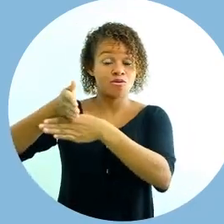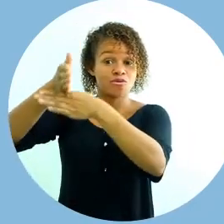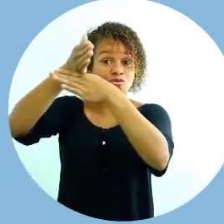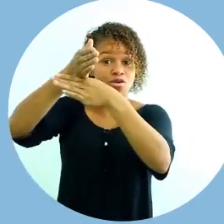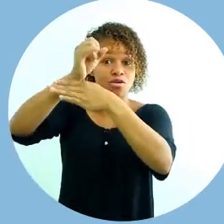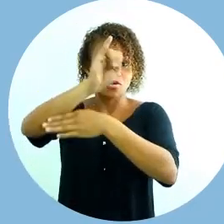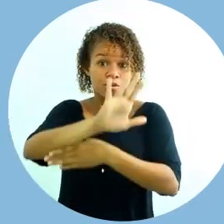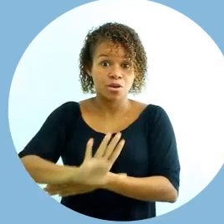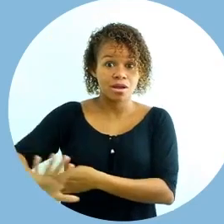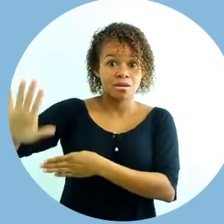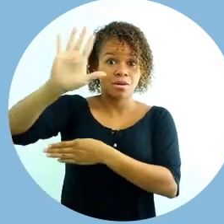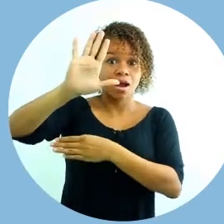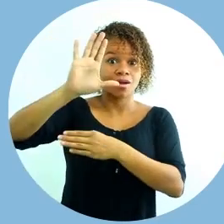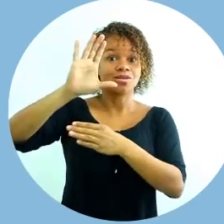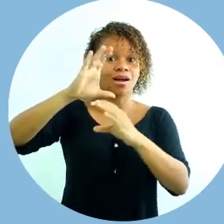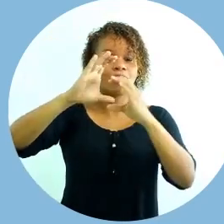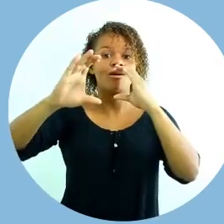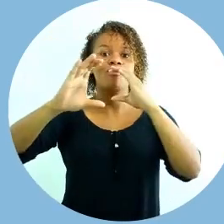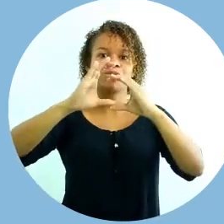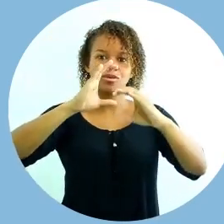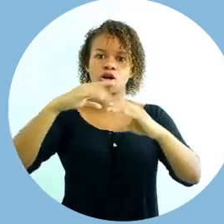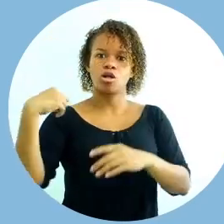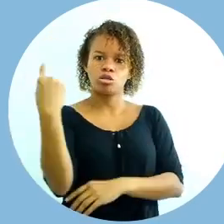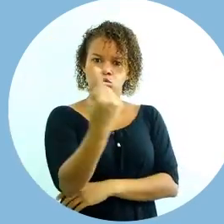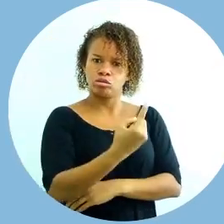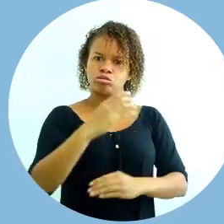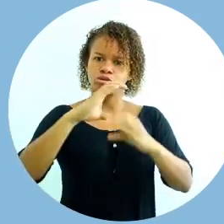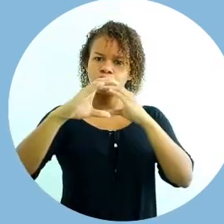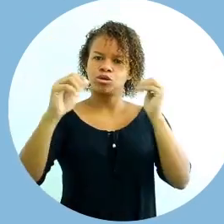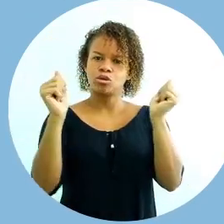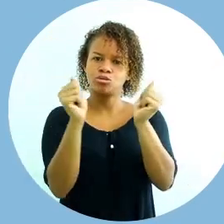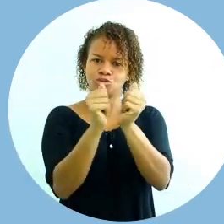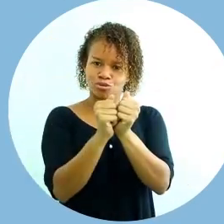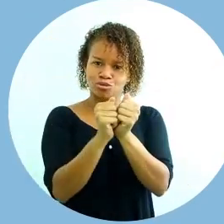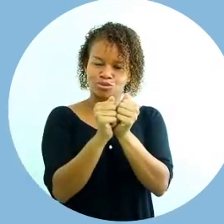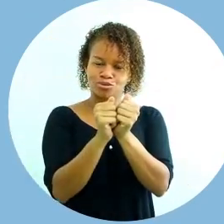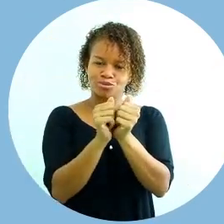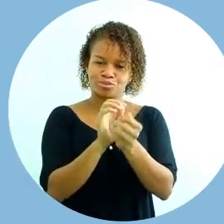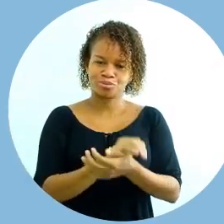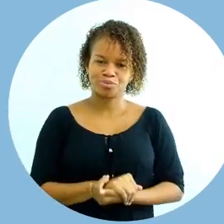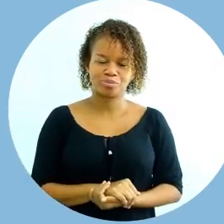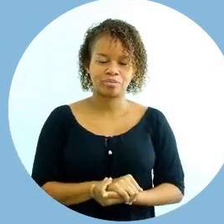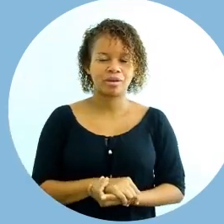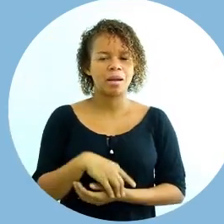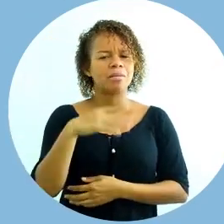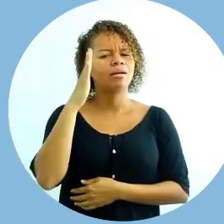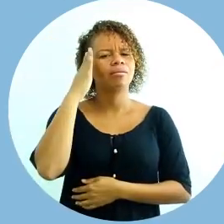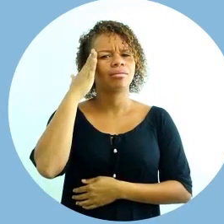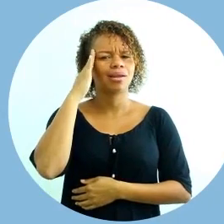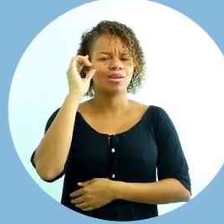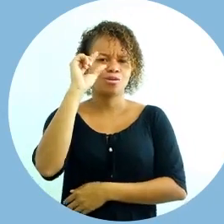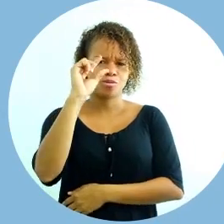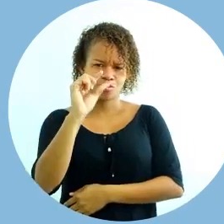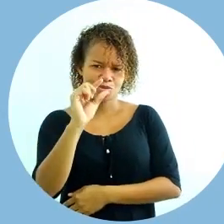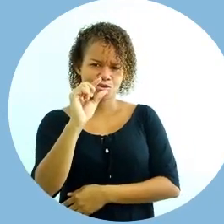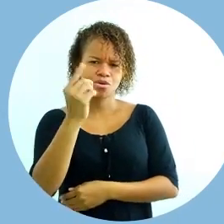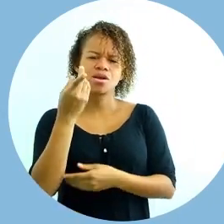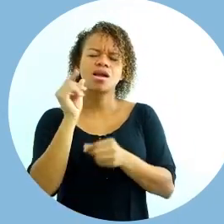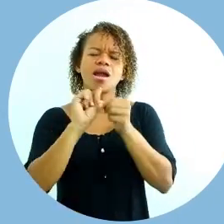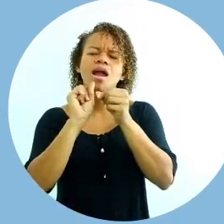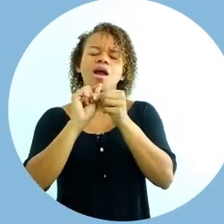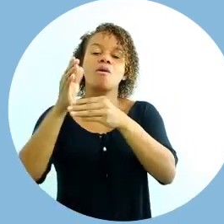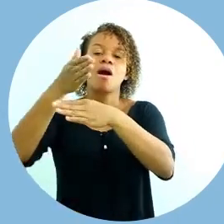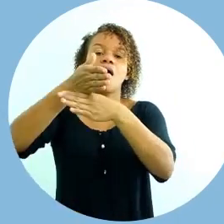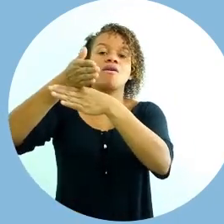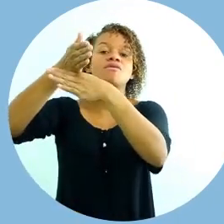Nós nos comunicamos muito. Para entender um pouco o que é uma vídeo-aula, precisamos entender